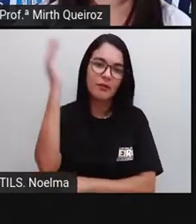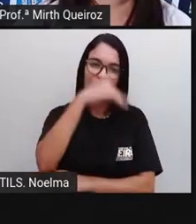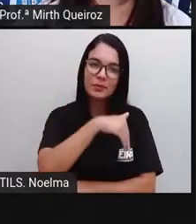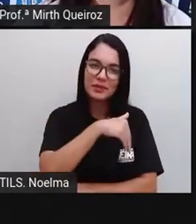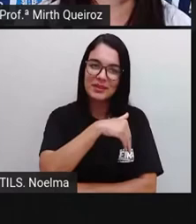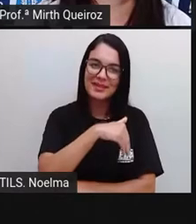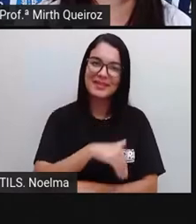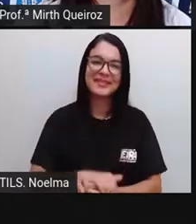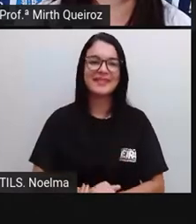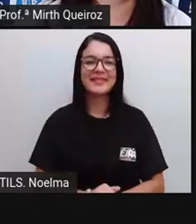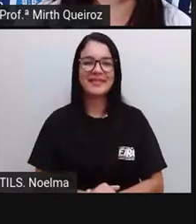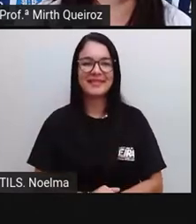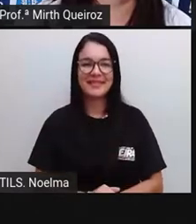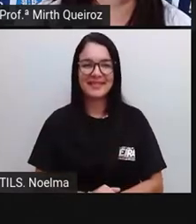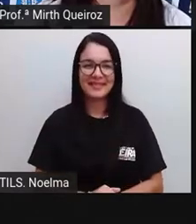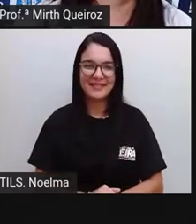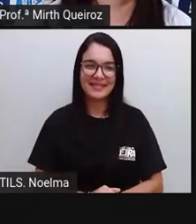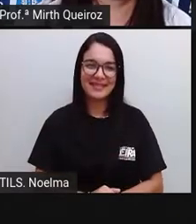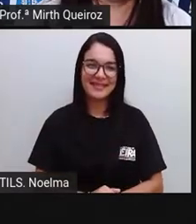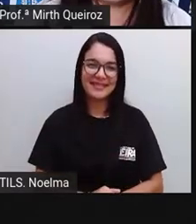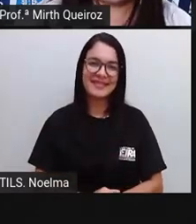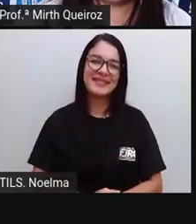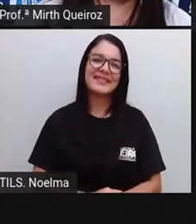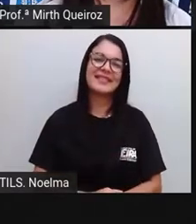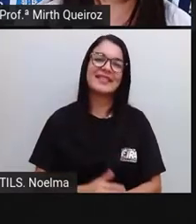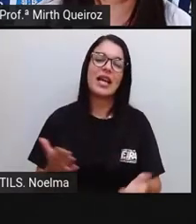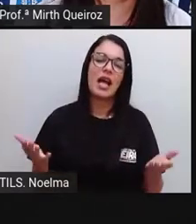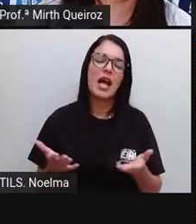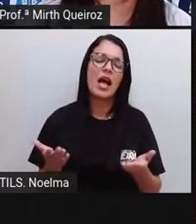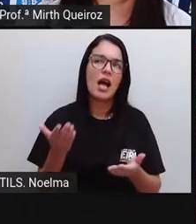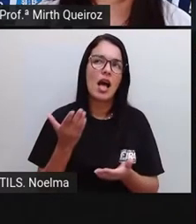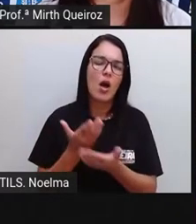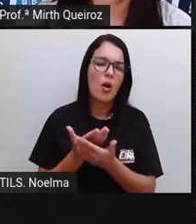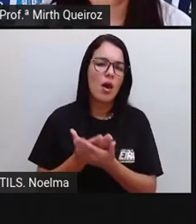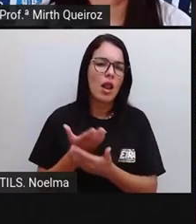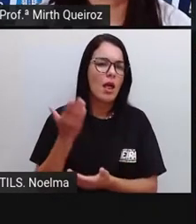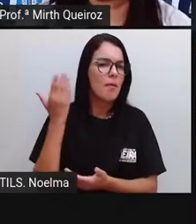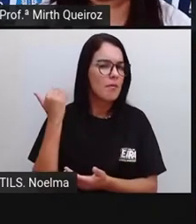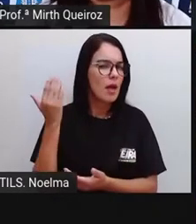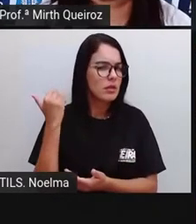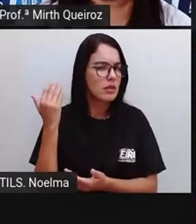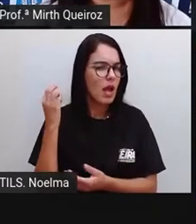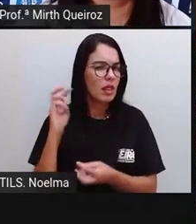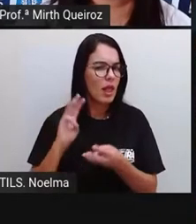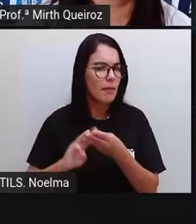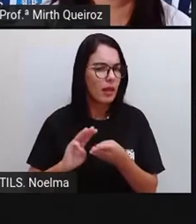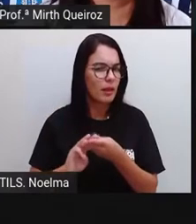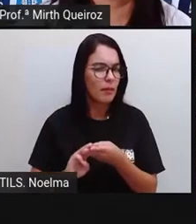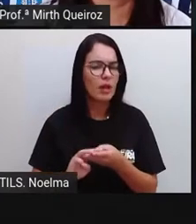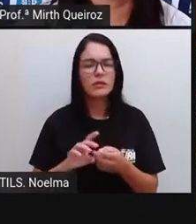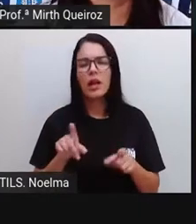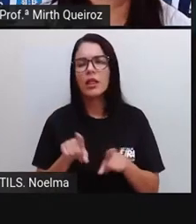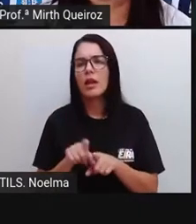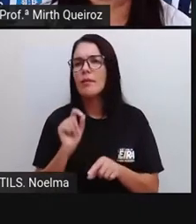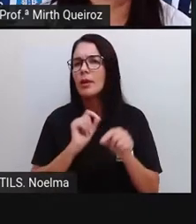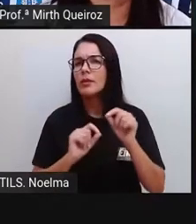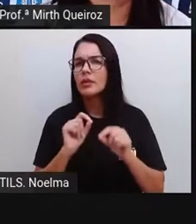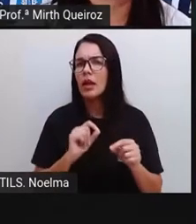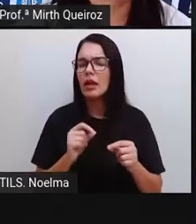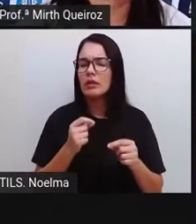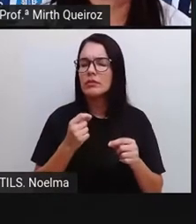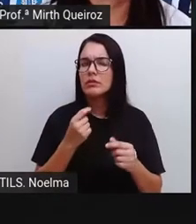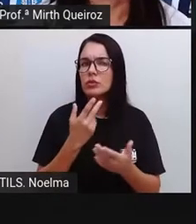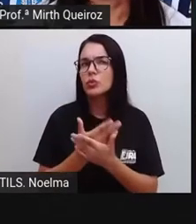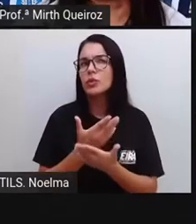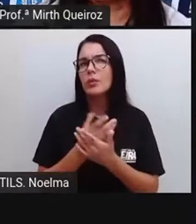Vamos à aula? Na aula passada de Matemática e Ciências da Natureza, nós estudamos um pouco, exploramos um